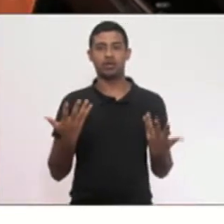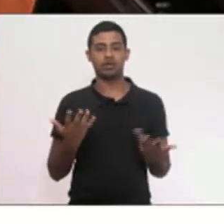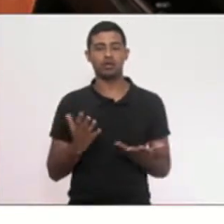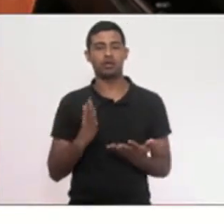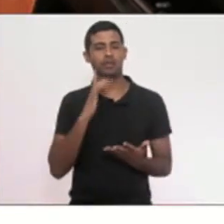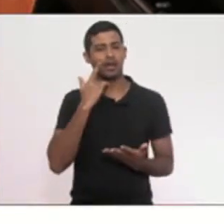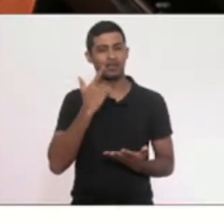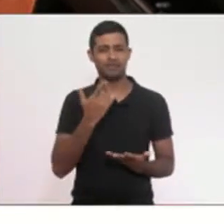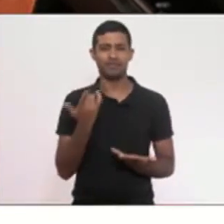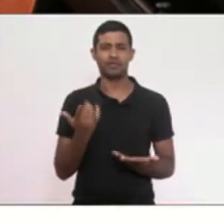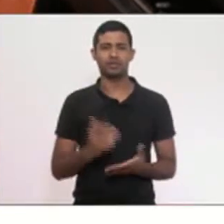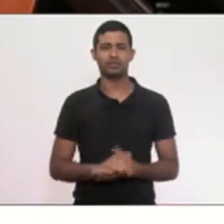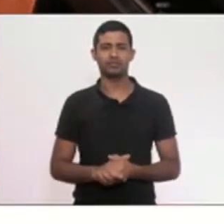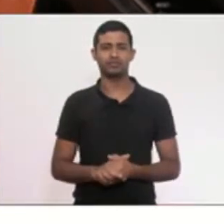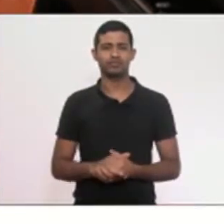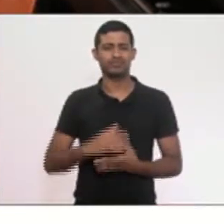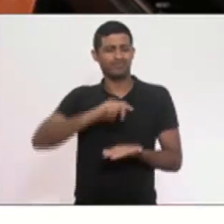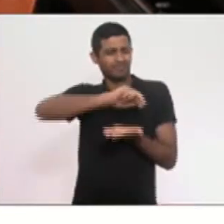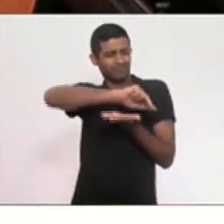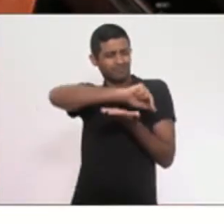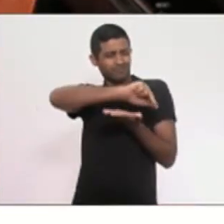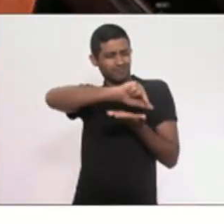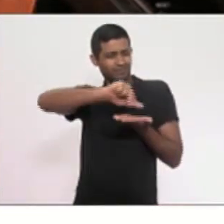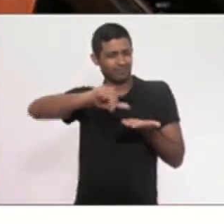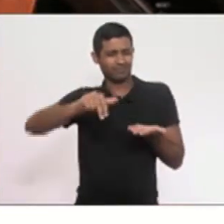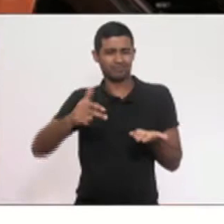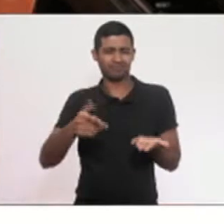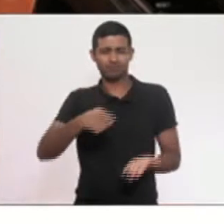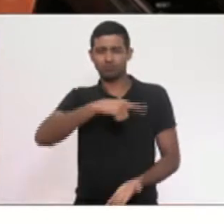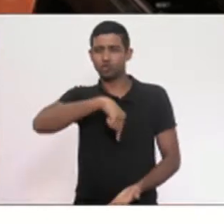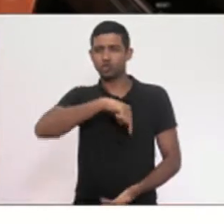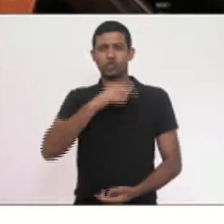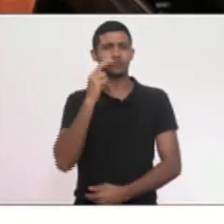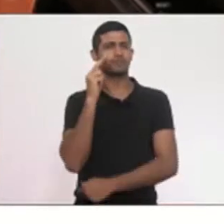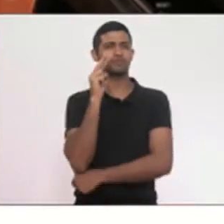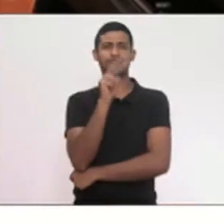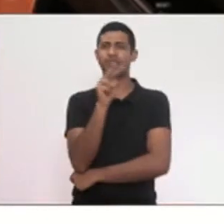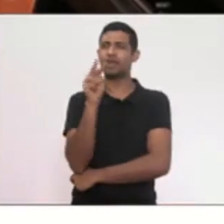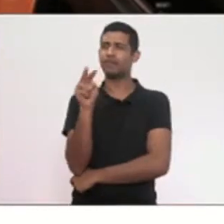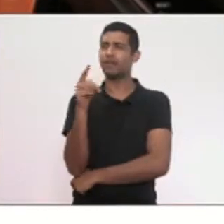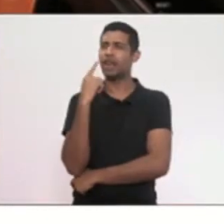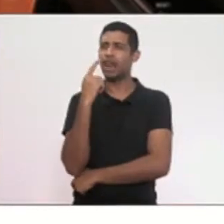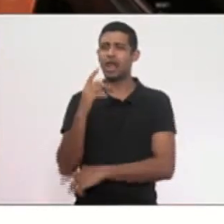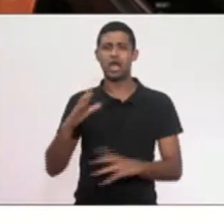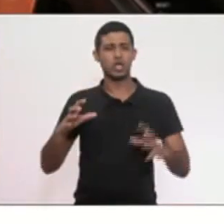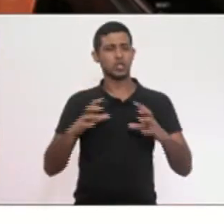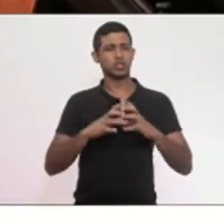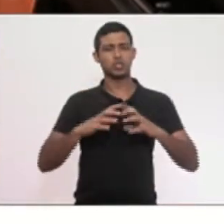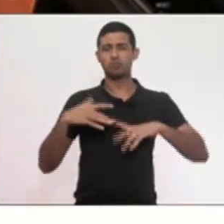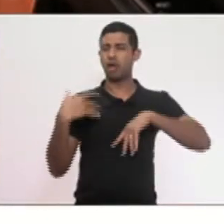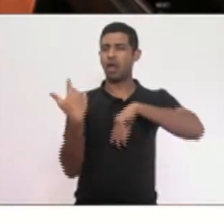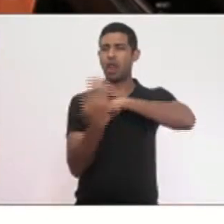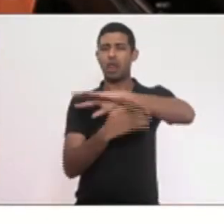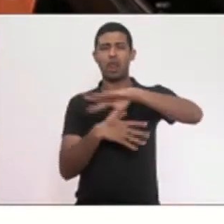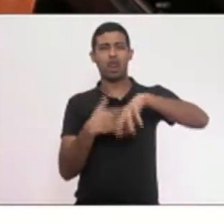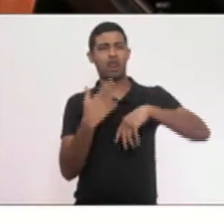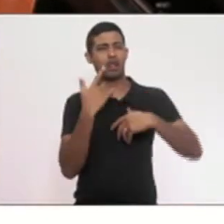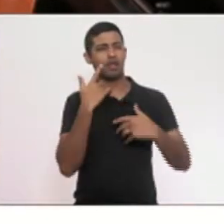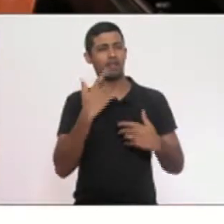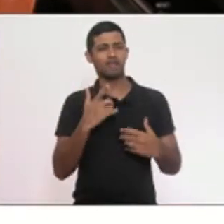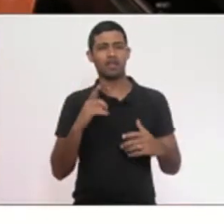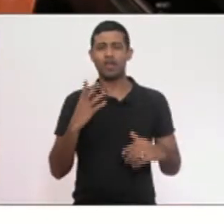voiciferando uma série de coisas e nós assistindo aquela turma aqui numa fotografia que já foi,